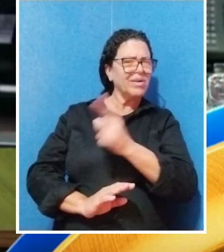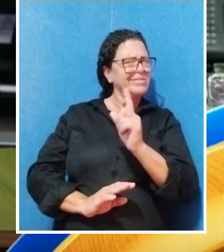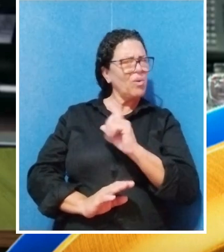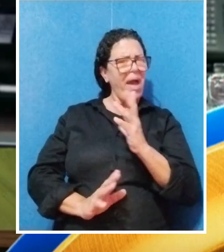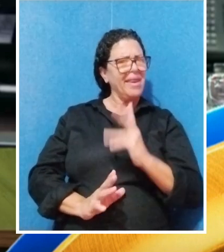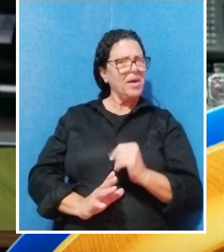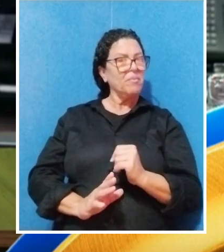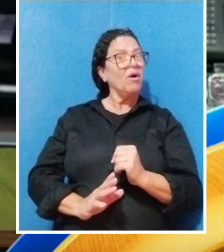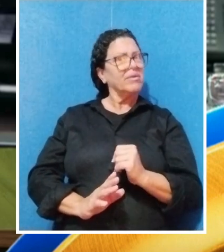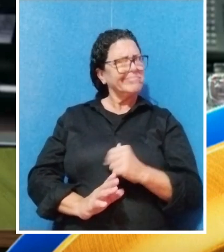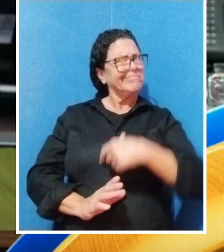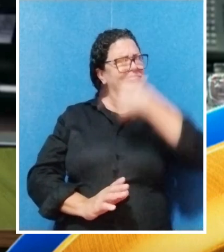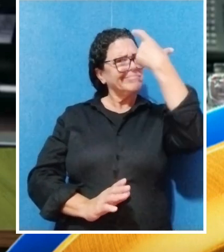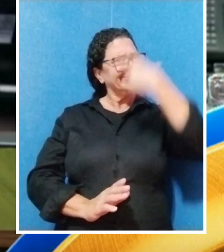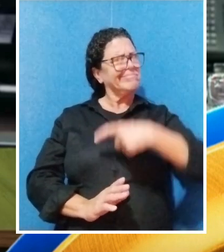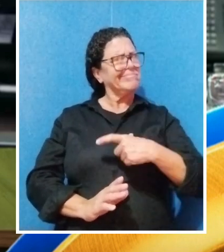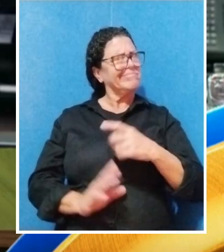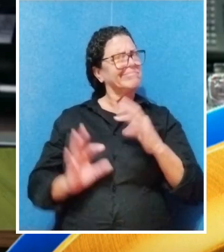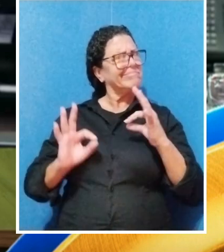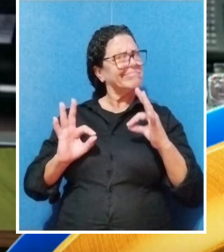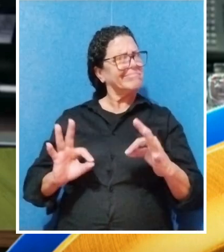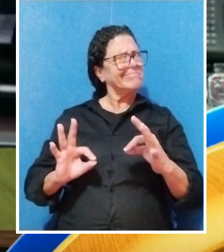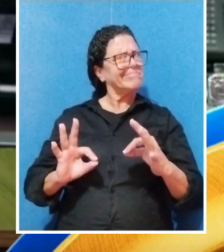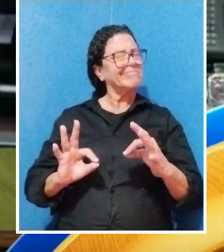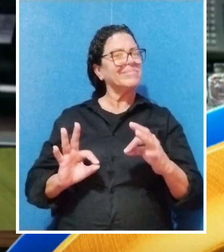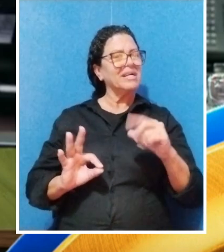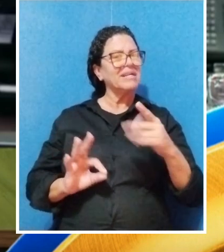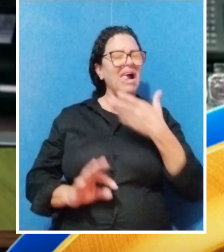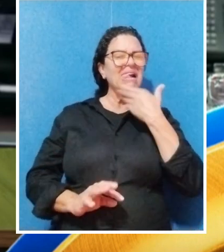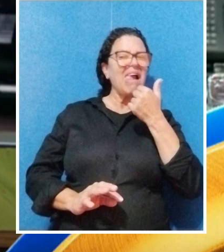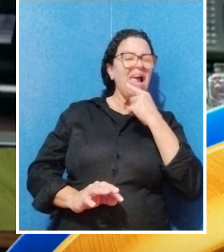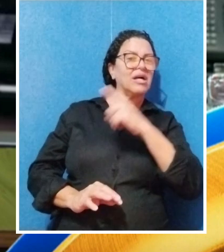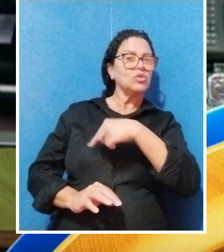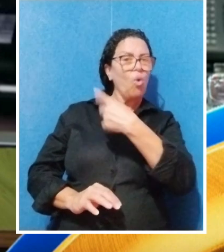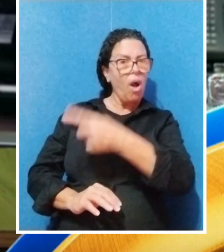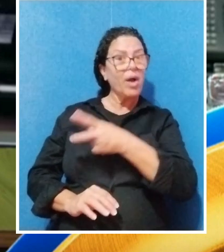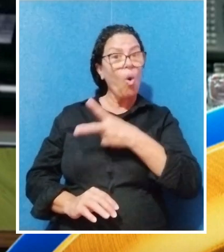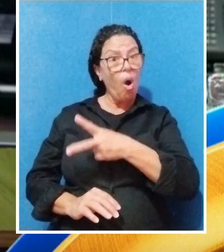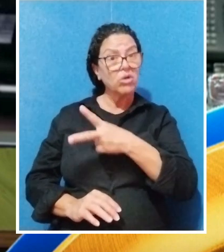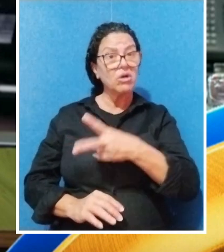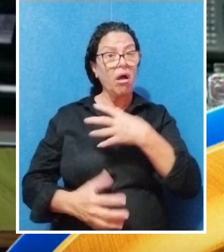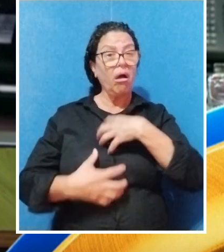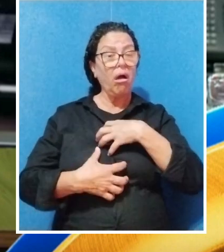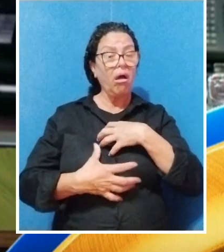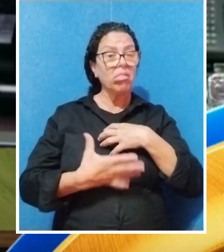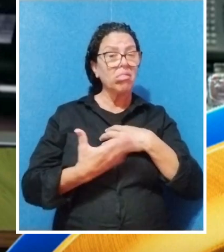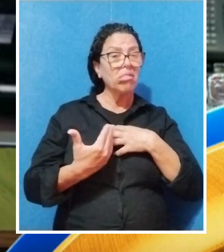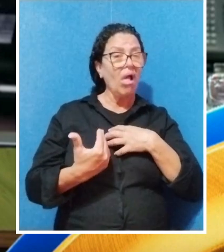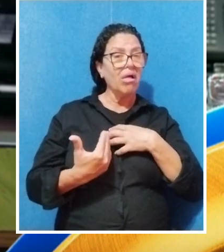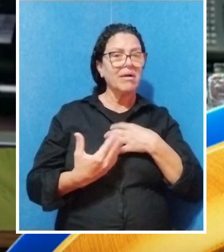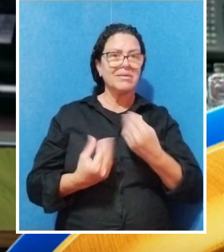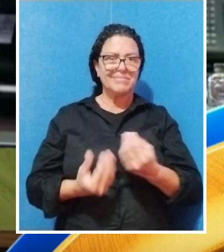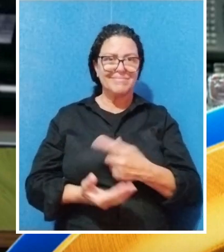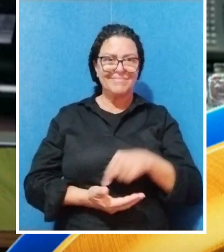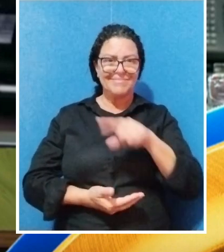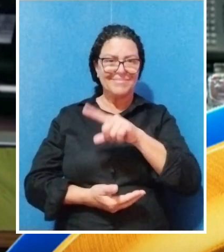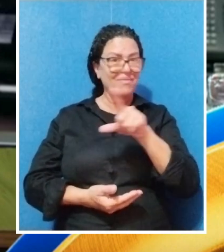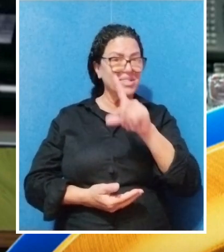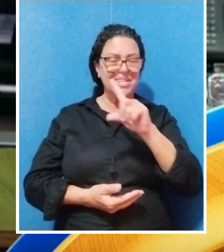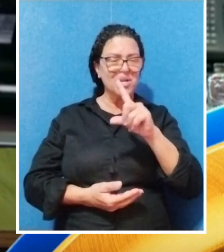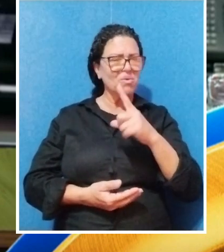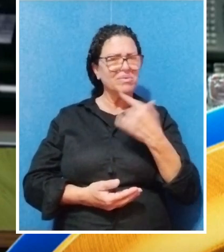dos outros não é ser limpo. Enquanto você puder se beneficiar dos outros, continuará tirando vantagens.